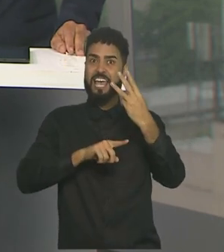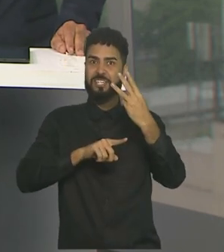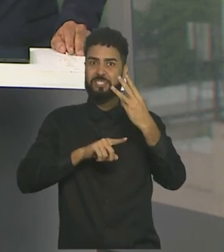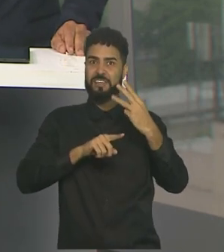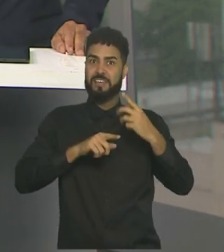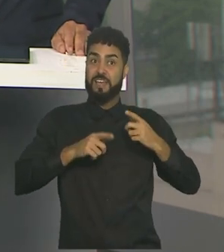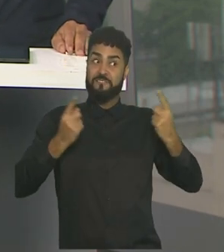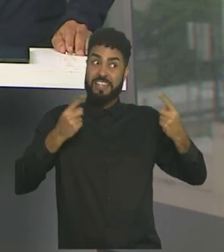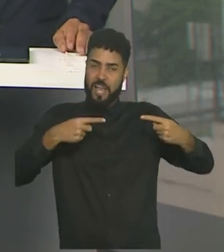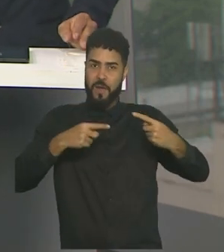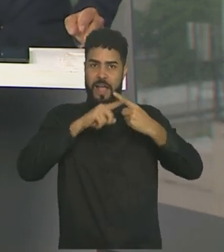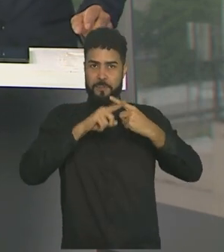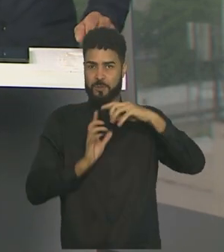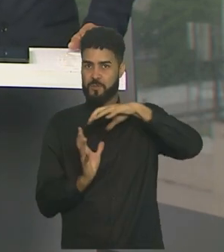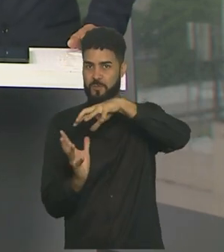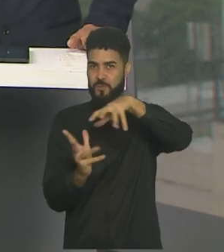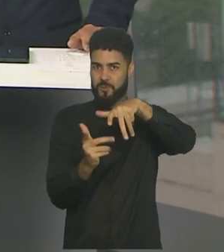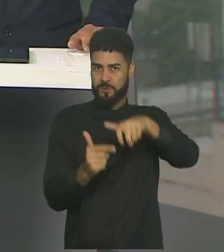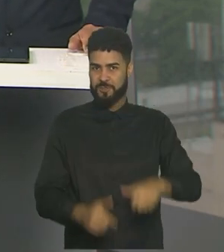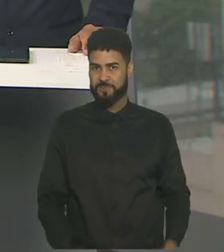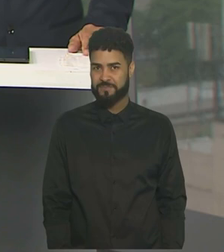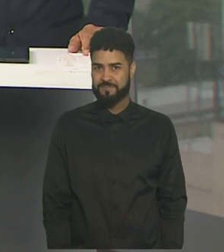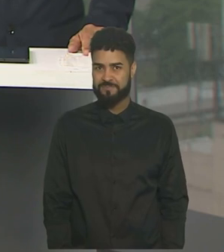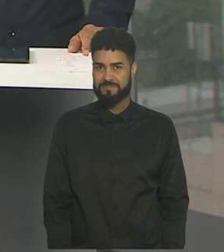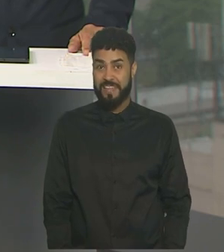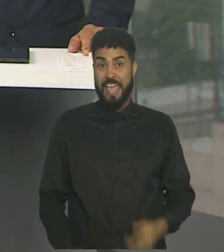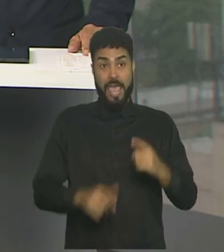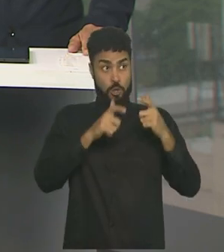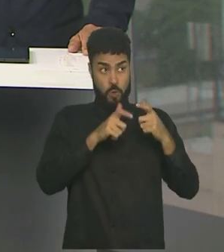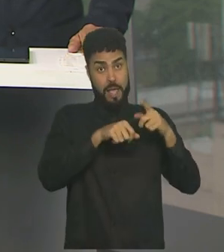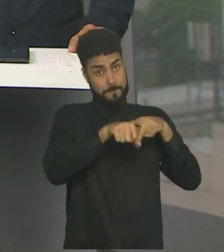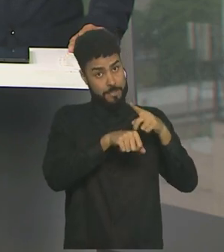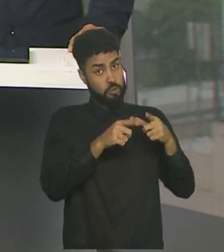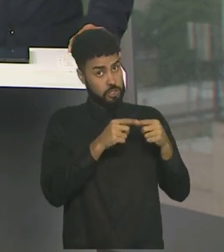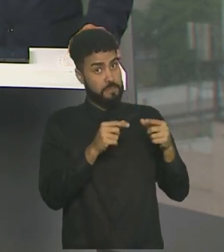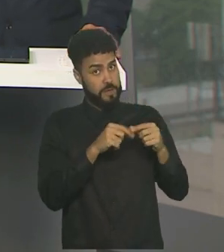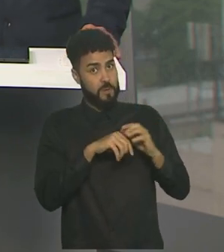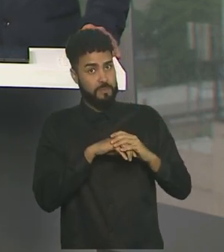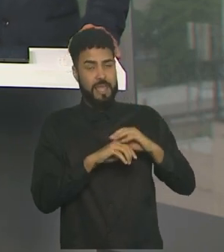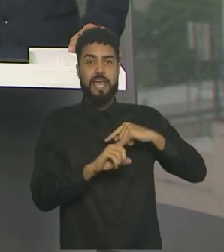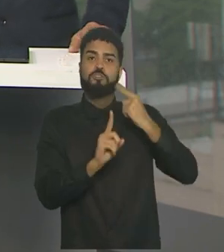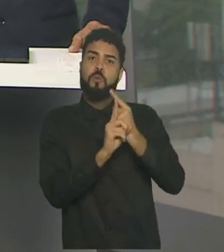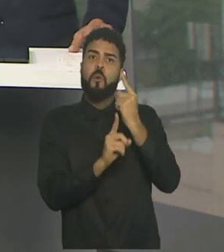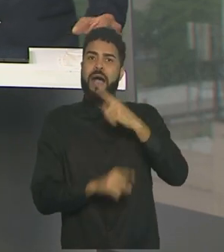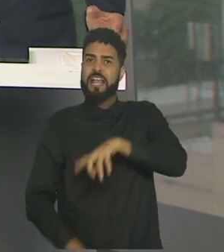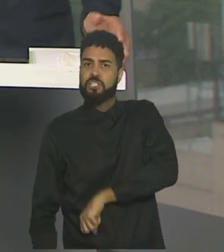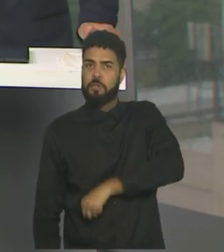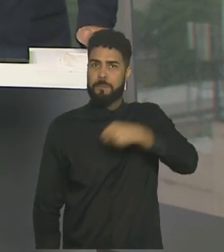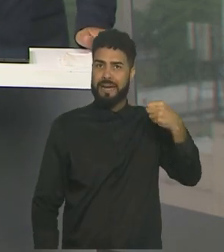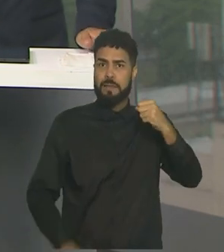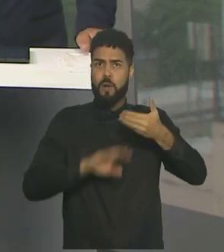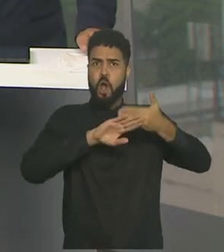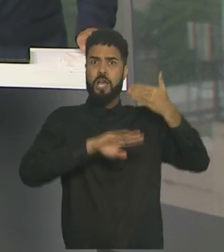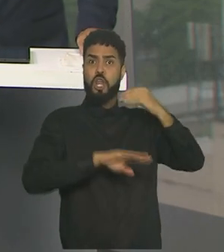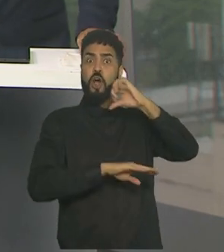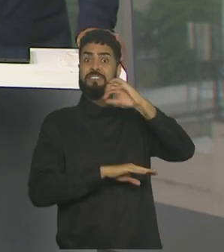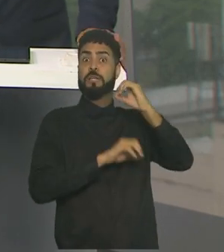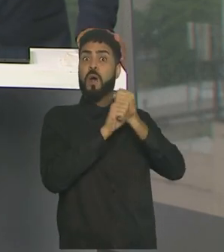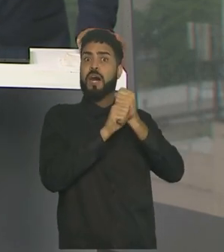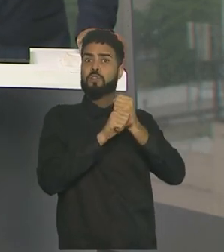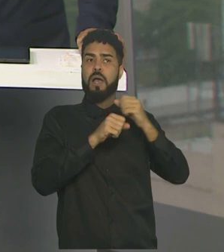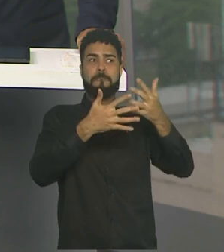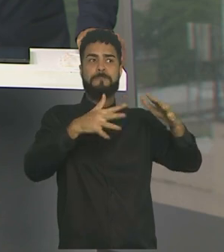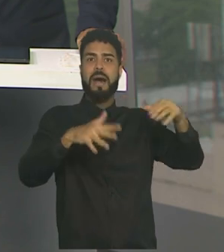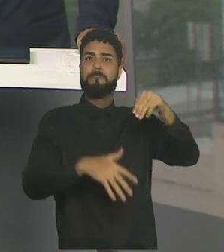disputar três finais no Campeonato Mundial no Japão. E a descoberta de uma espada que pode ter mais de 900